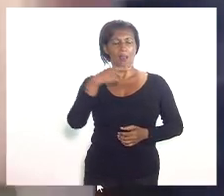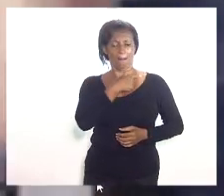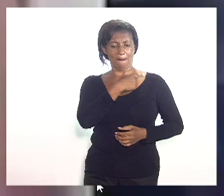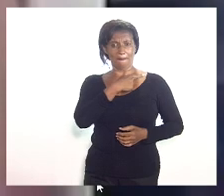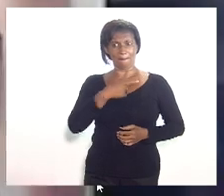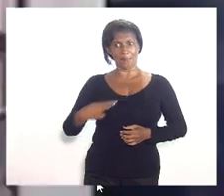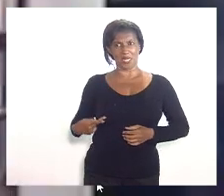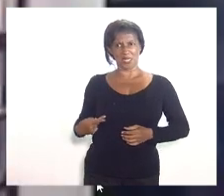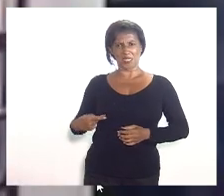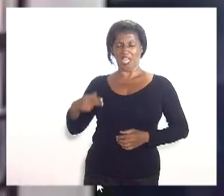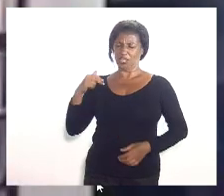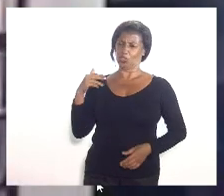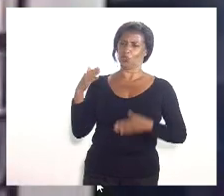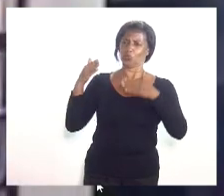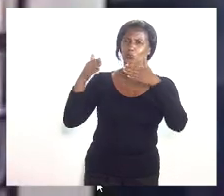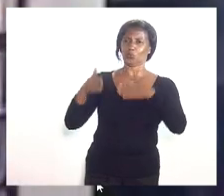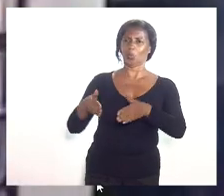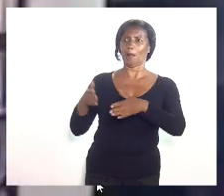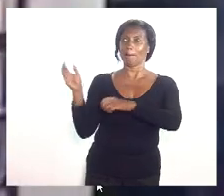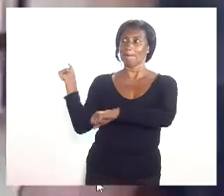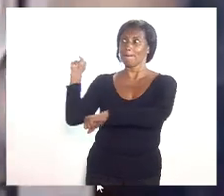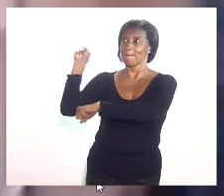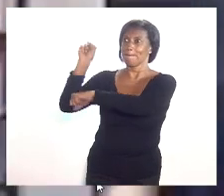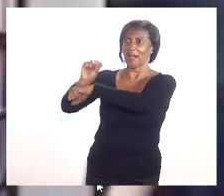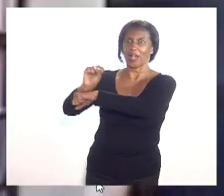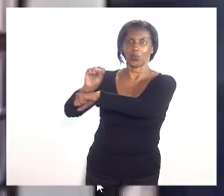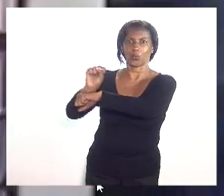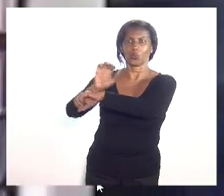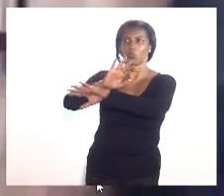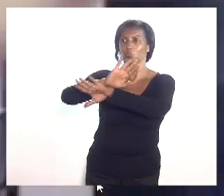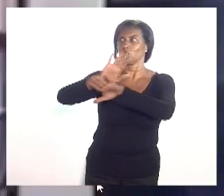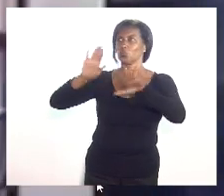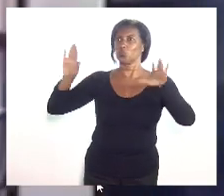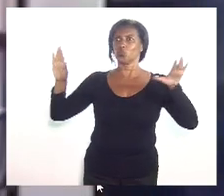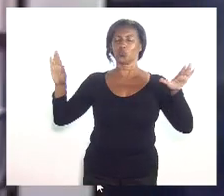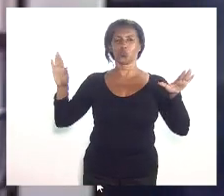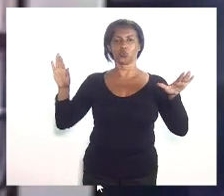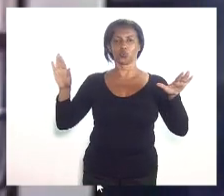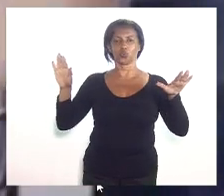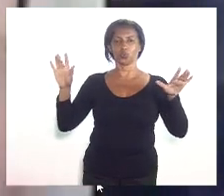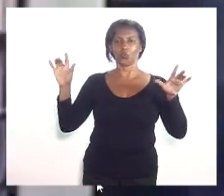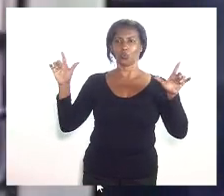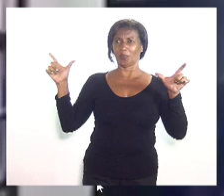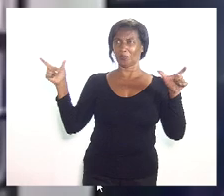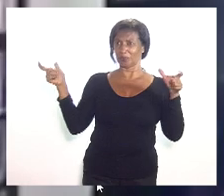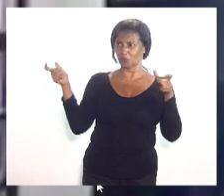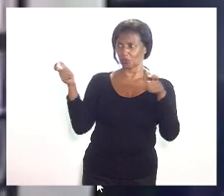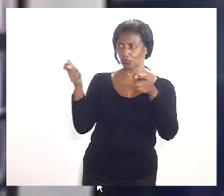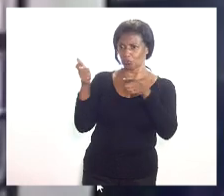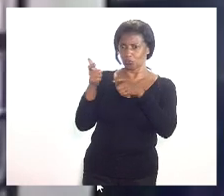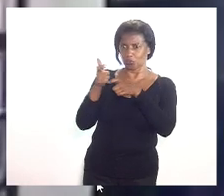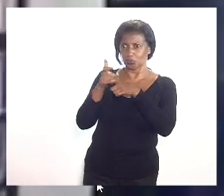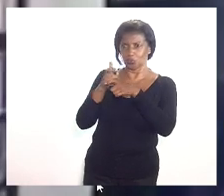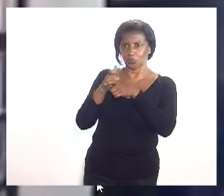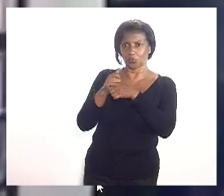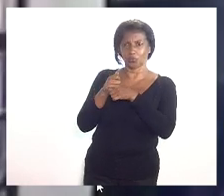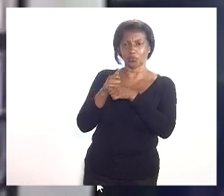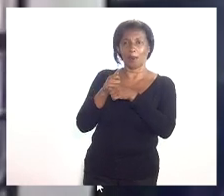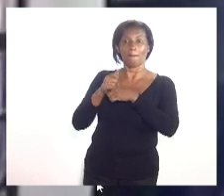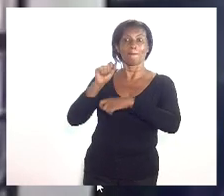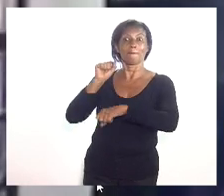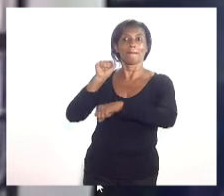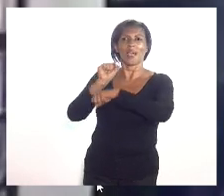mas parou todas as atividades conclusão reduziu drasticamente o número de